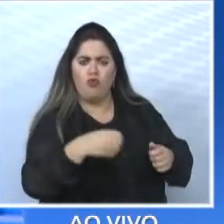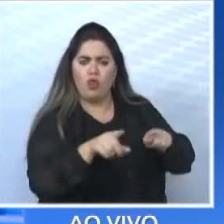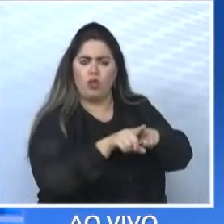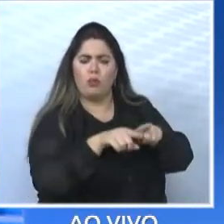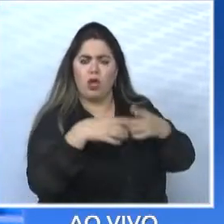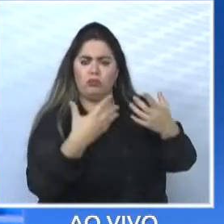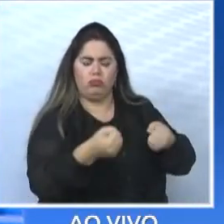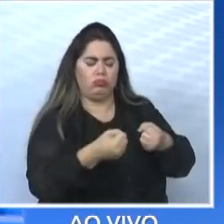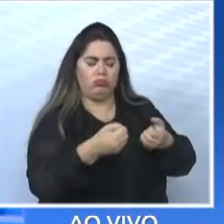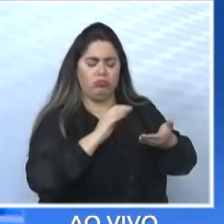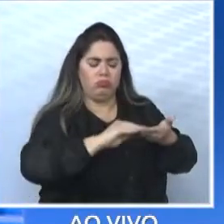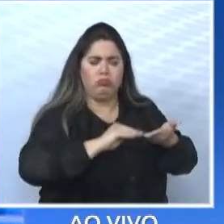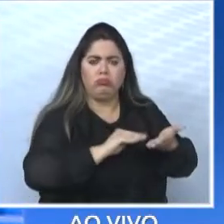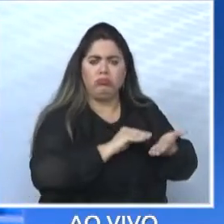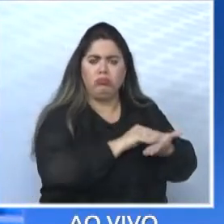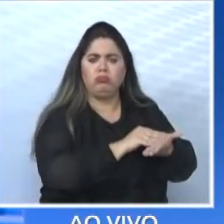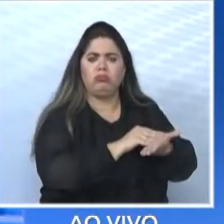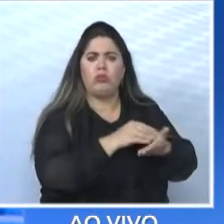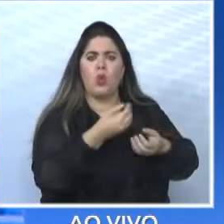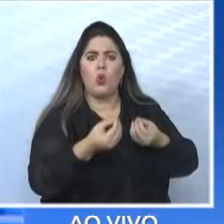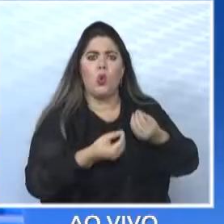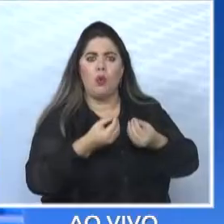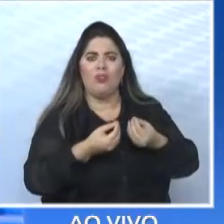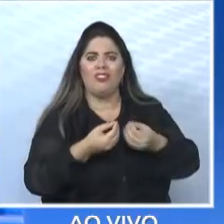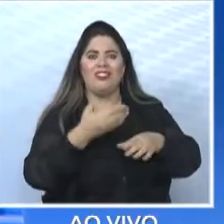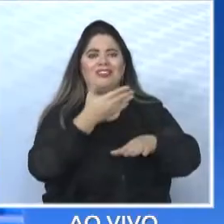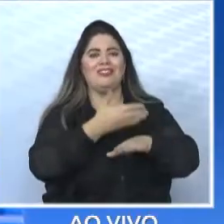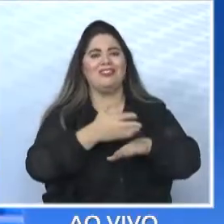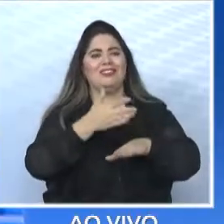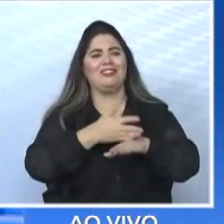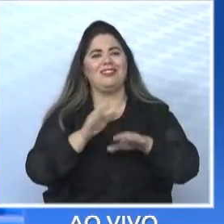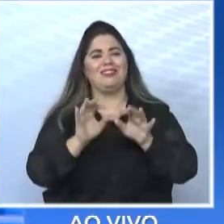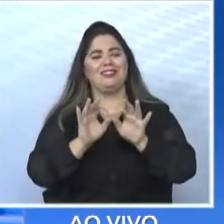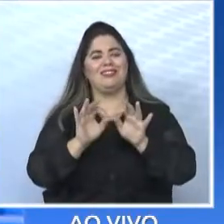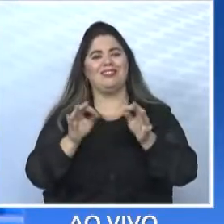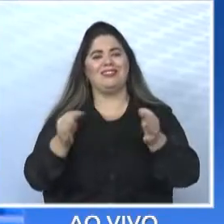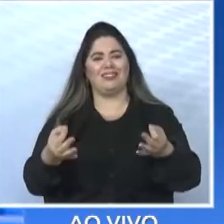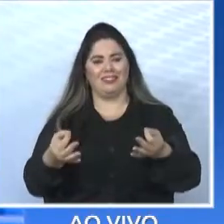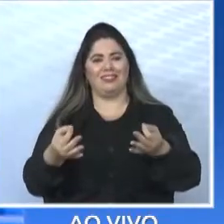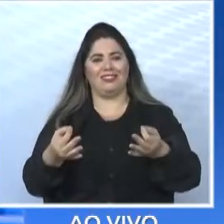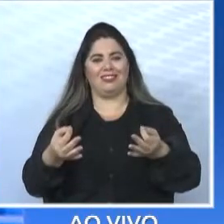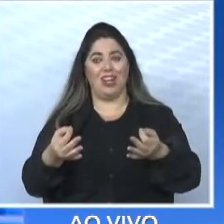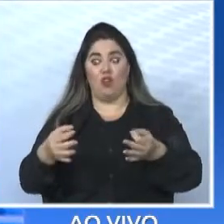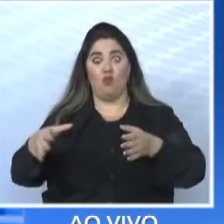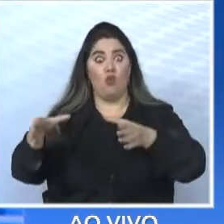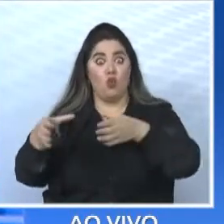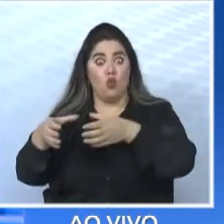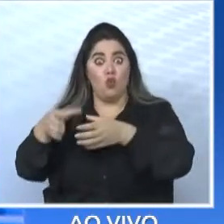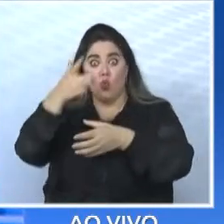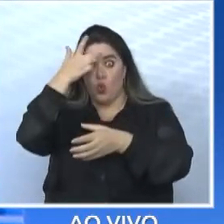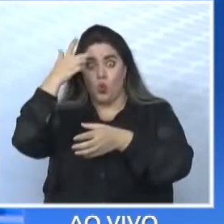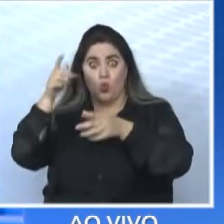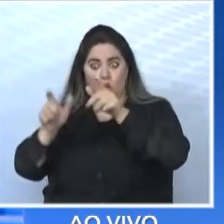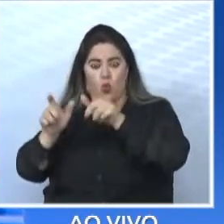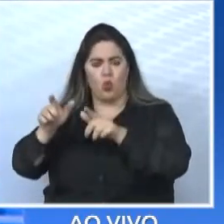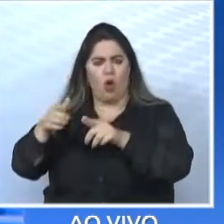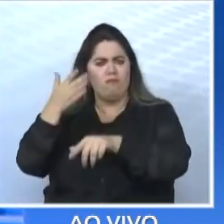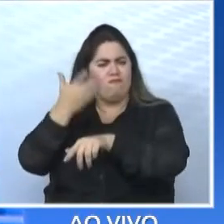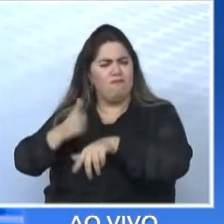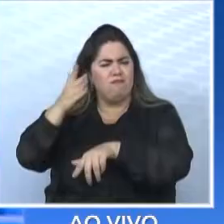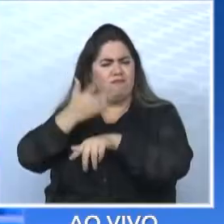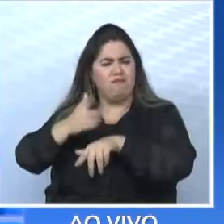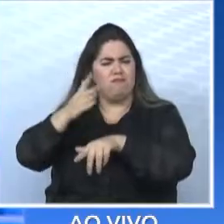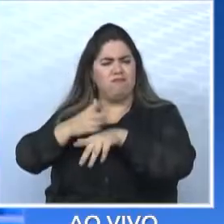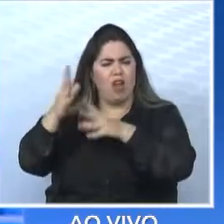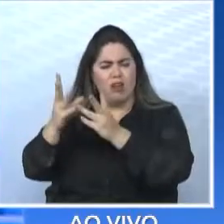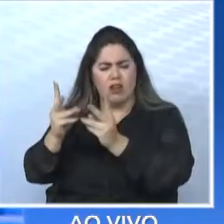treinamento simples. O que eu vou fazer agora? Pegar essas pessoas, treinar mais, qualificar, aumentar a